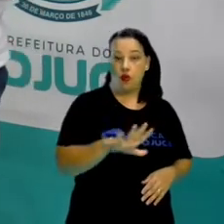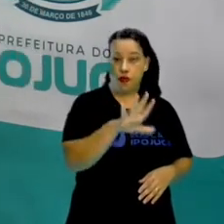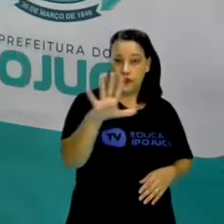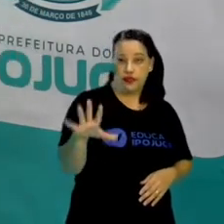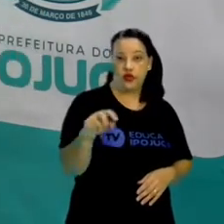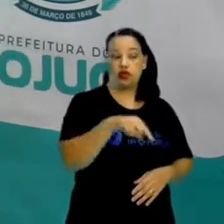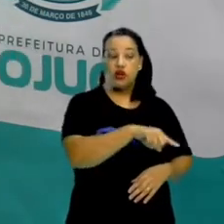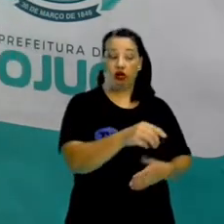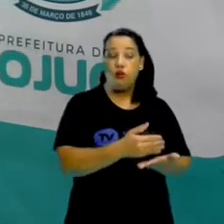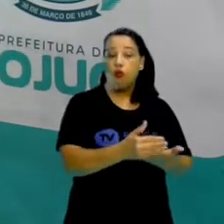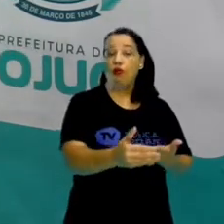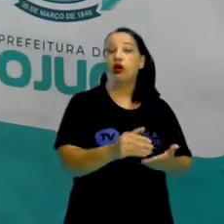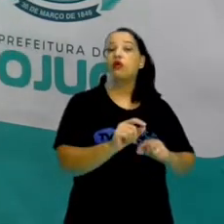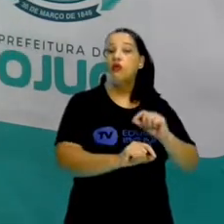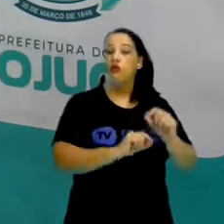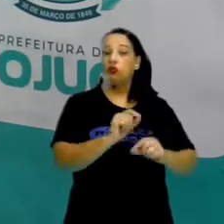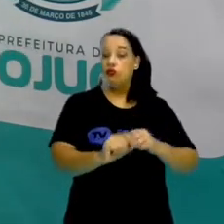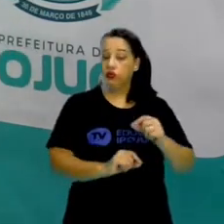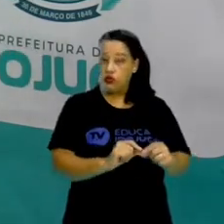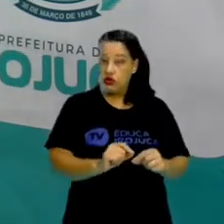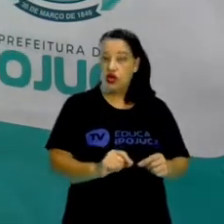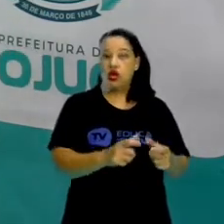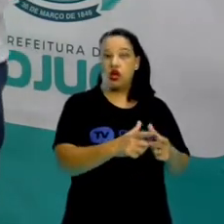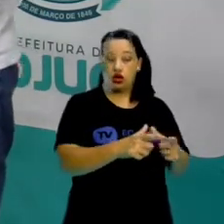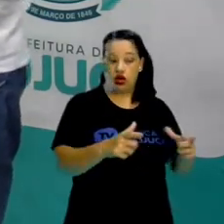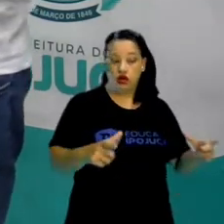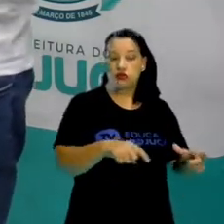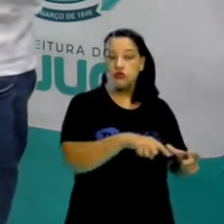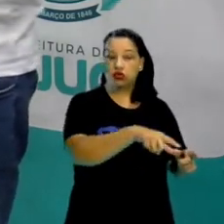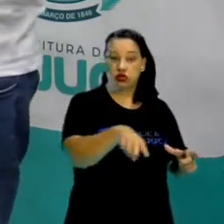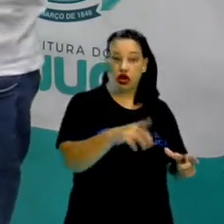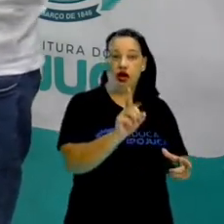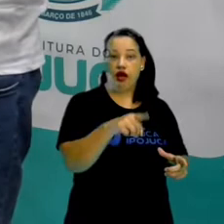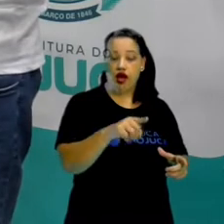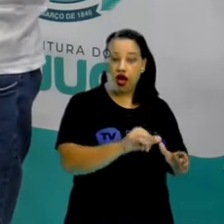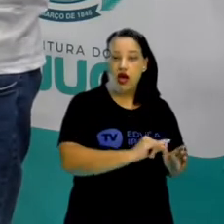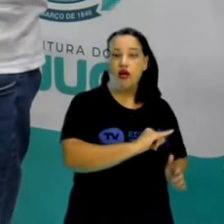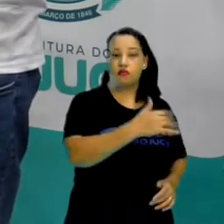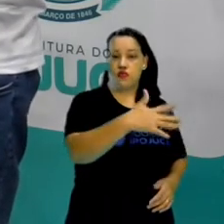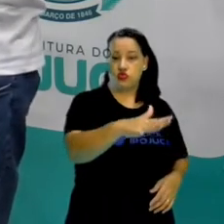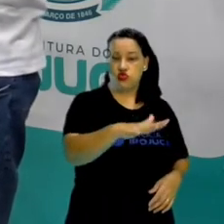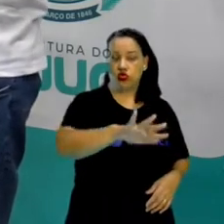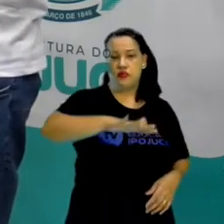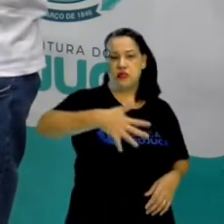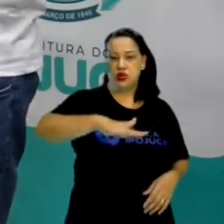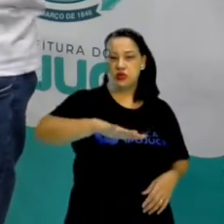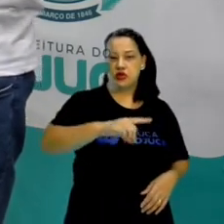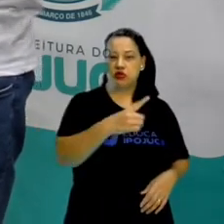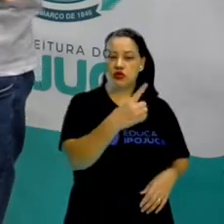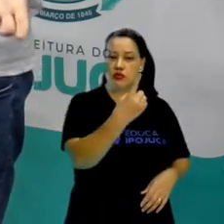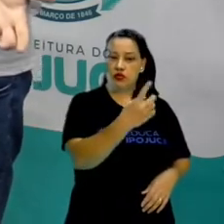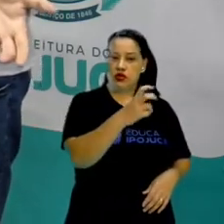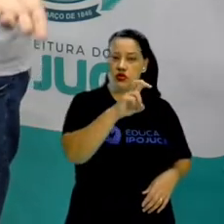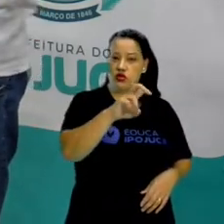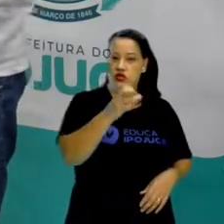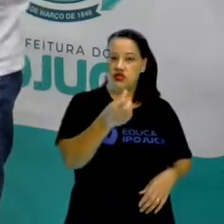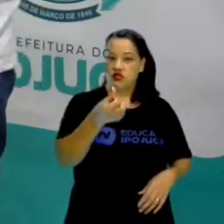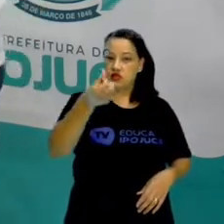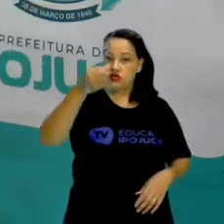começar a surgir a área que vai dar origem à Ipojuca, tá bem? Por volta de 1569,